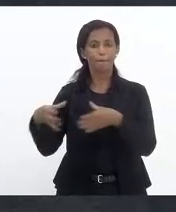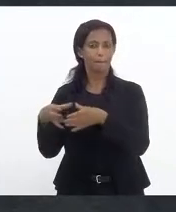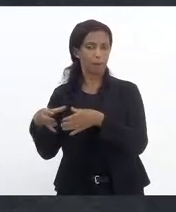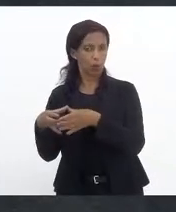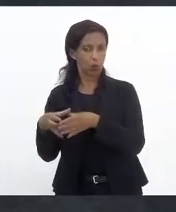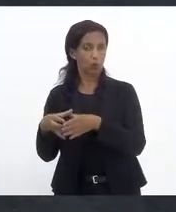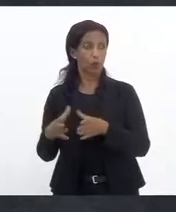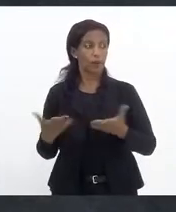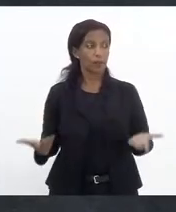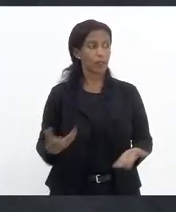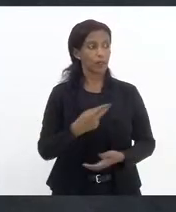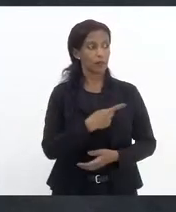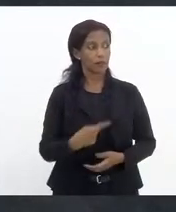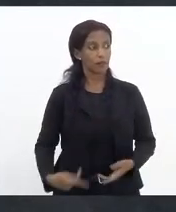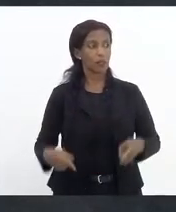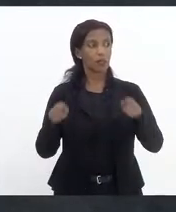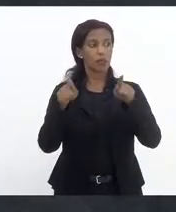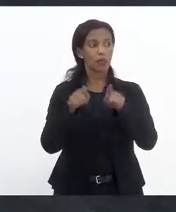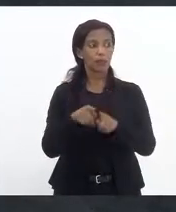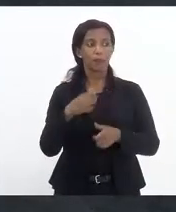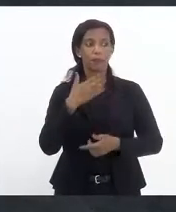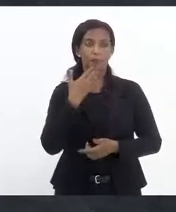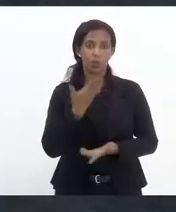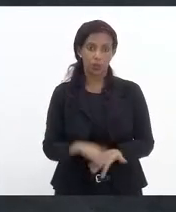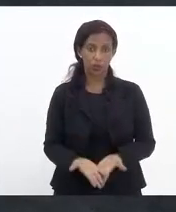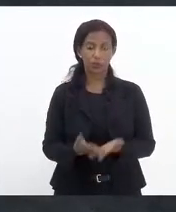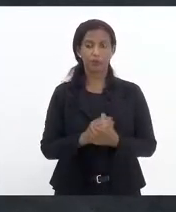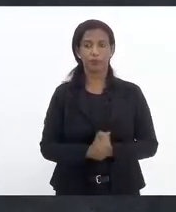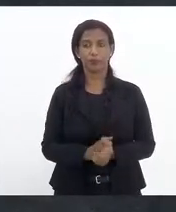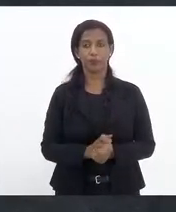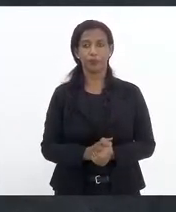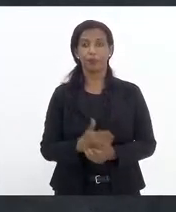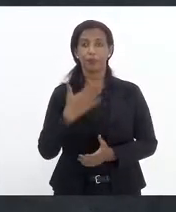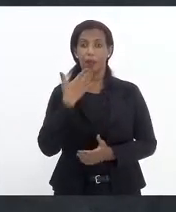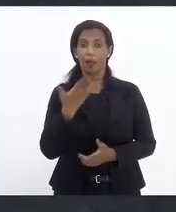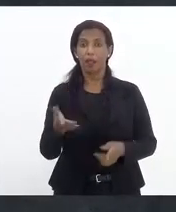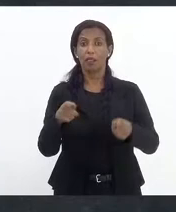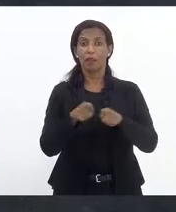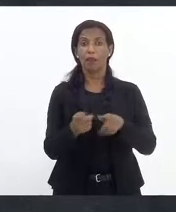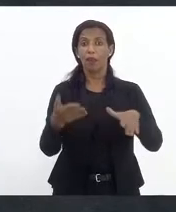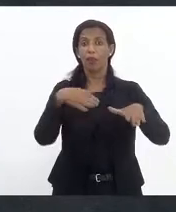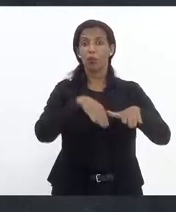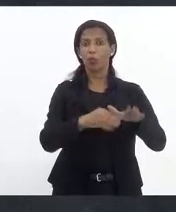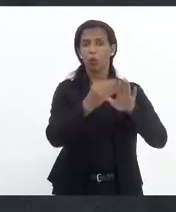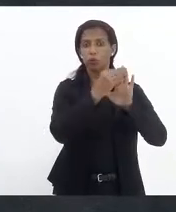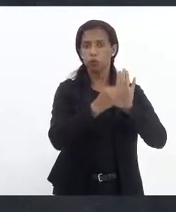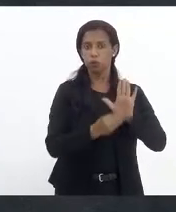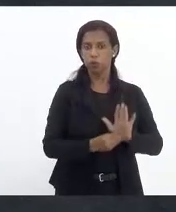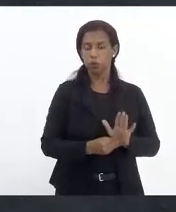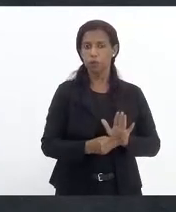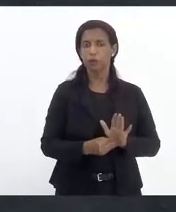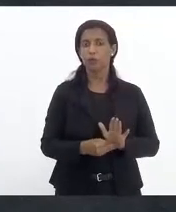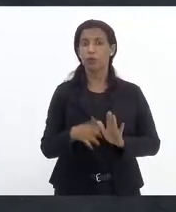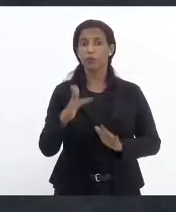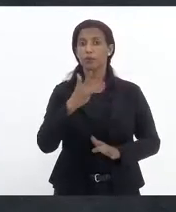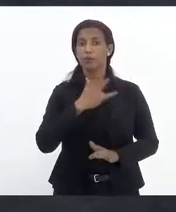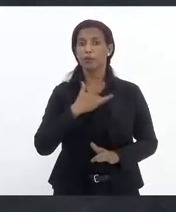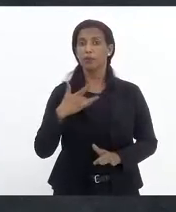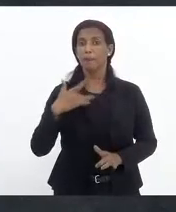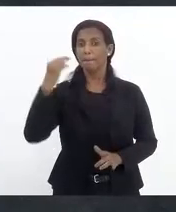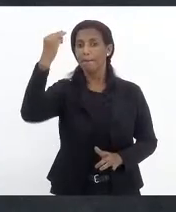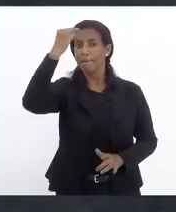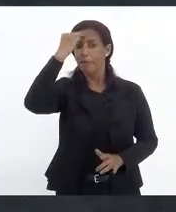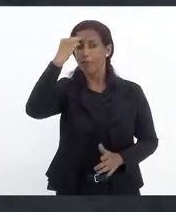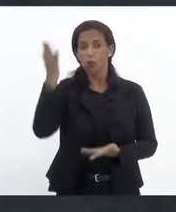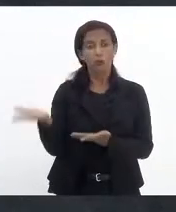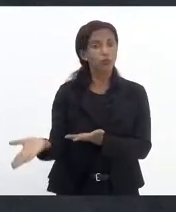E aí, senhor presidente, também sugeri e solicitei a inclusão de pautas sobre saúde mental da